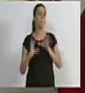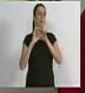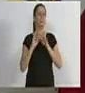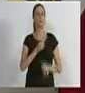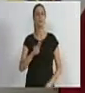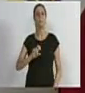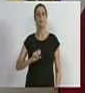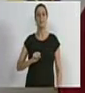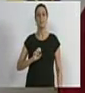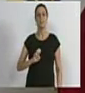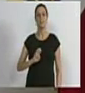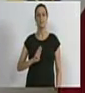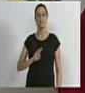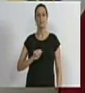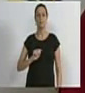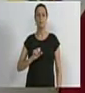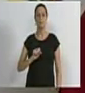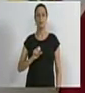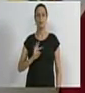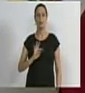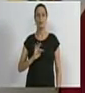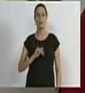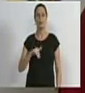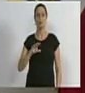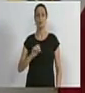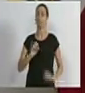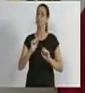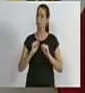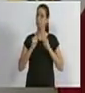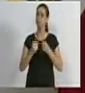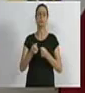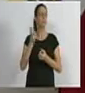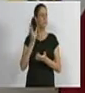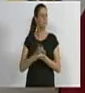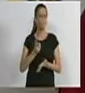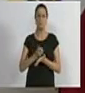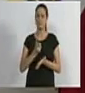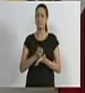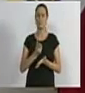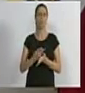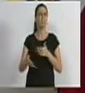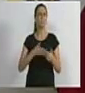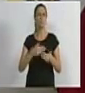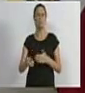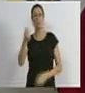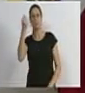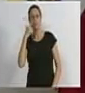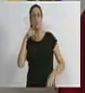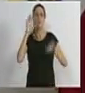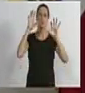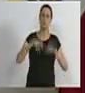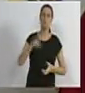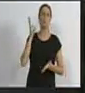Sebastião, e ele que não mediria esforço. Em nenhum momento, pode ser chuva ou sol, eles estavam lá.